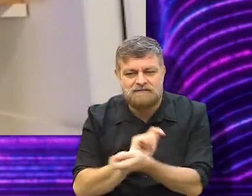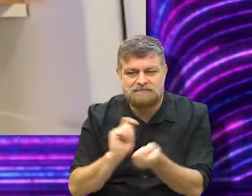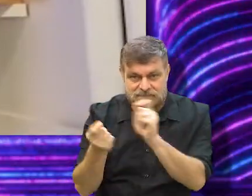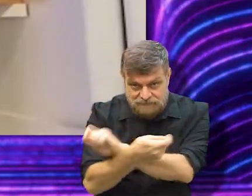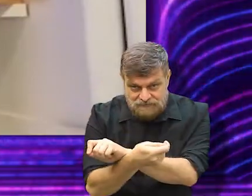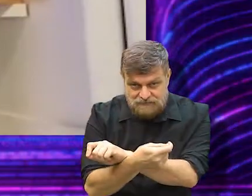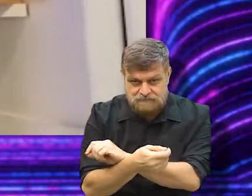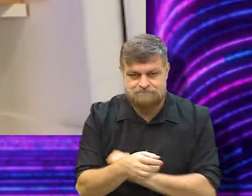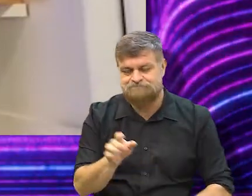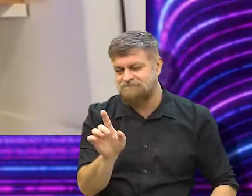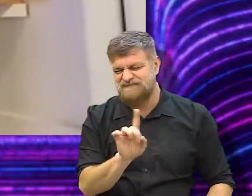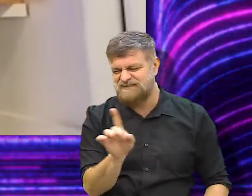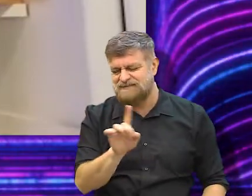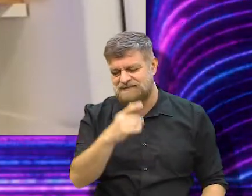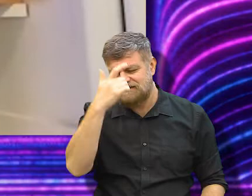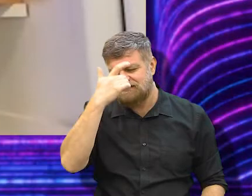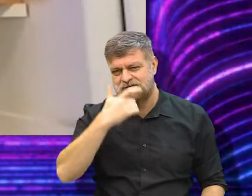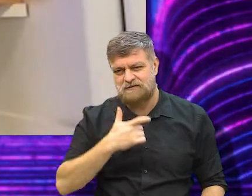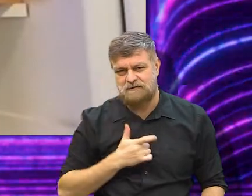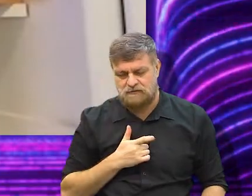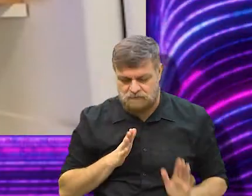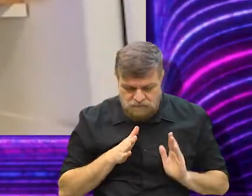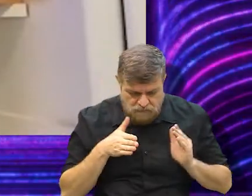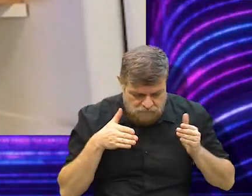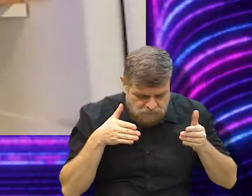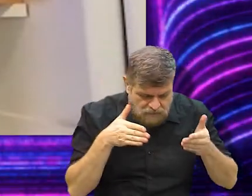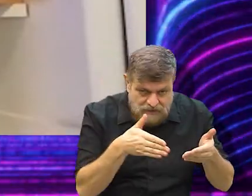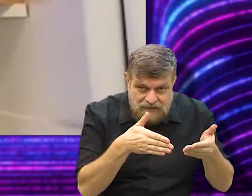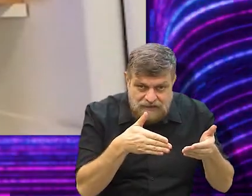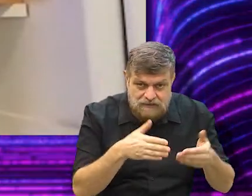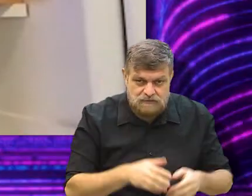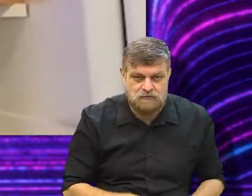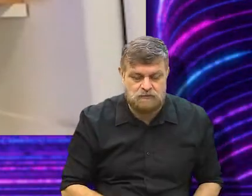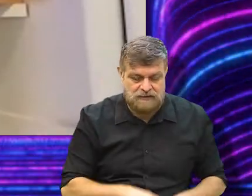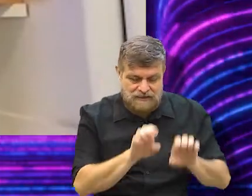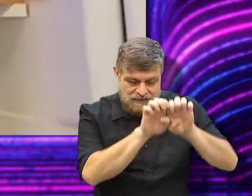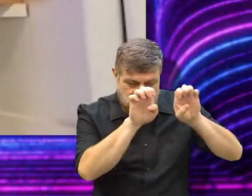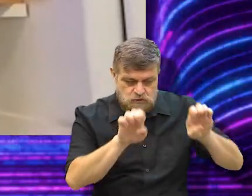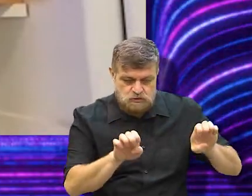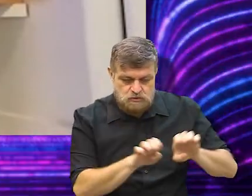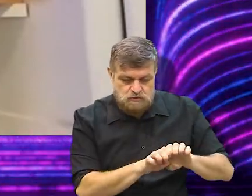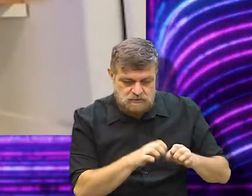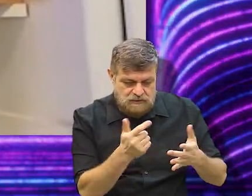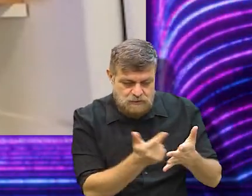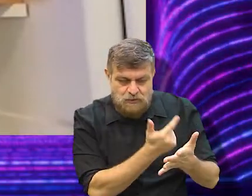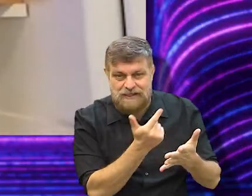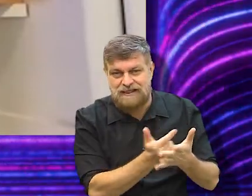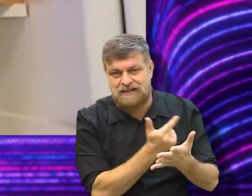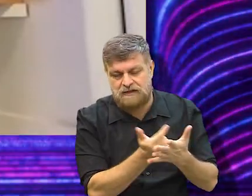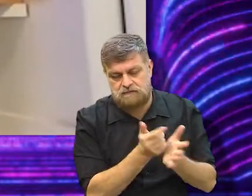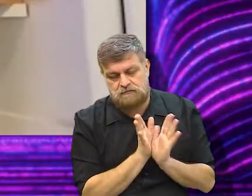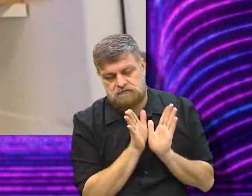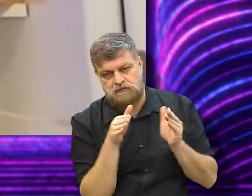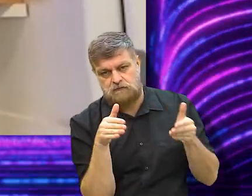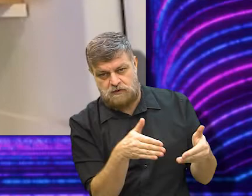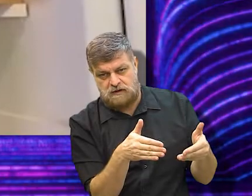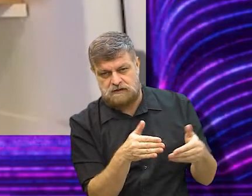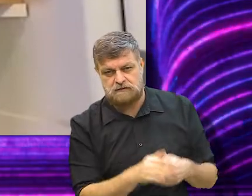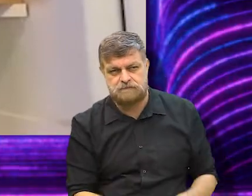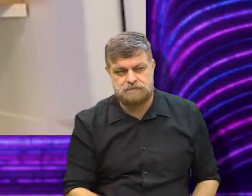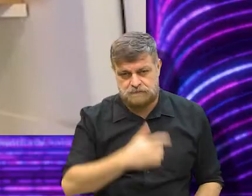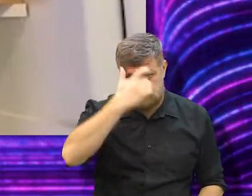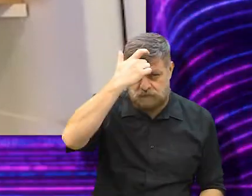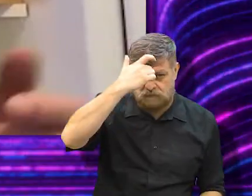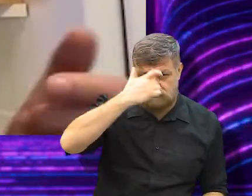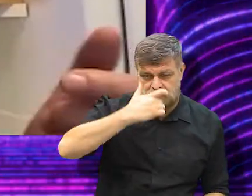Não necessariamente. Eu me envolvo com a estrutura do que eu estou escrevendo. Óbvio que,